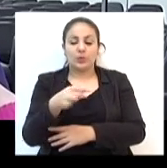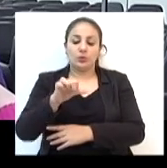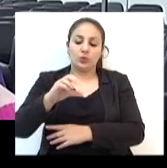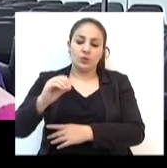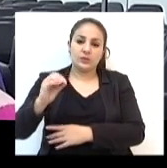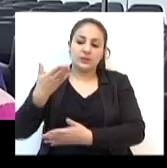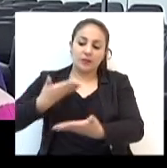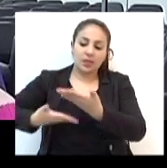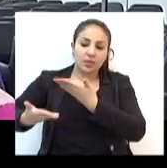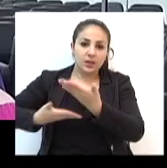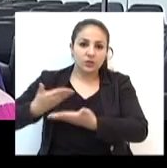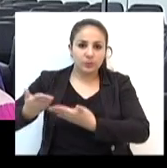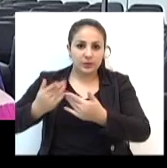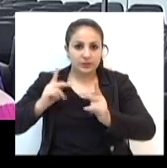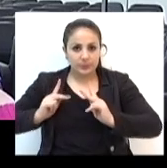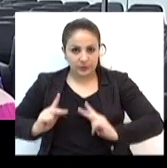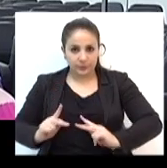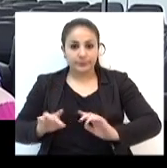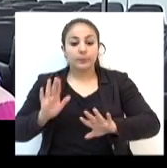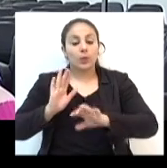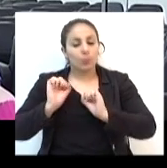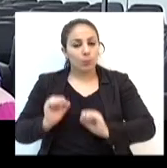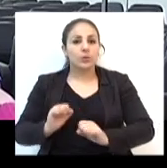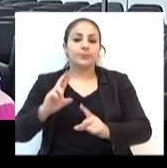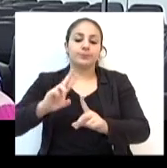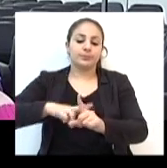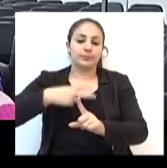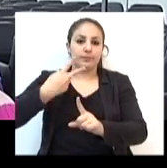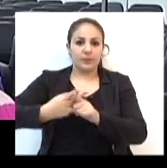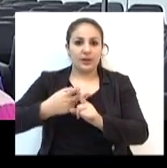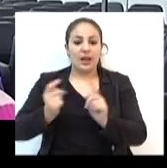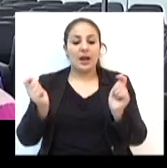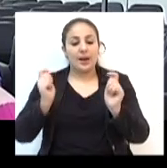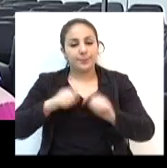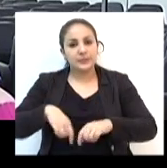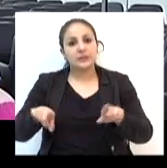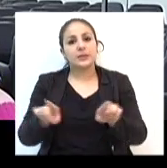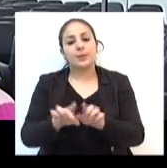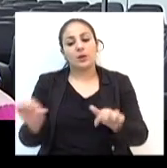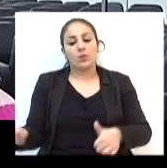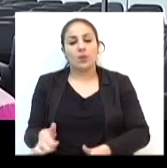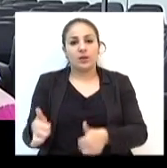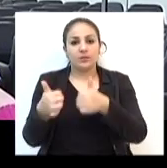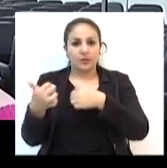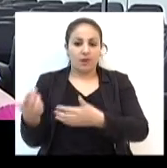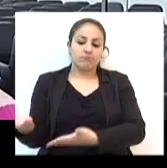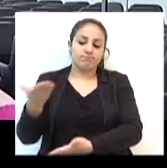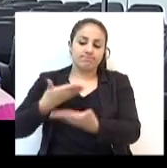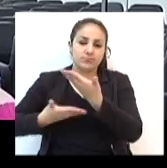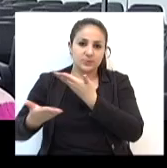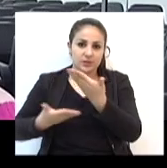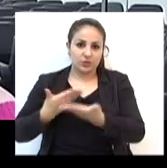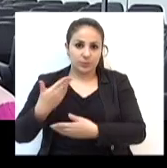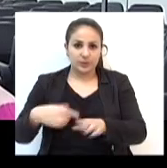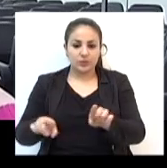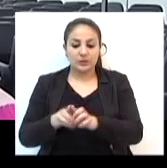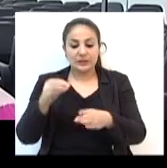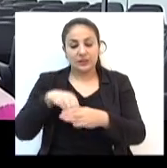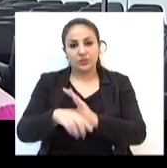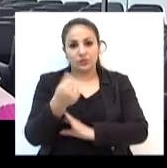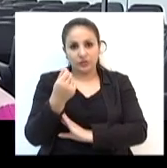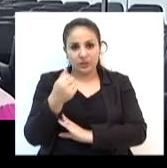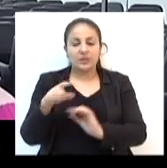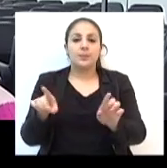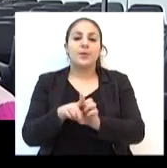atendimentos. Nós podemos dobrar a capacidade de atendimento e qualificar esse atendimento dentro desse recurso. O vereador